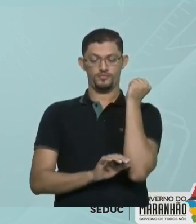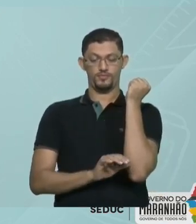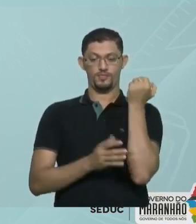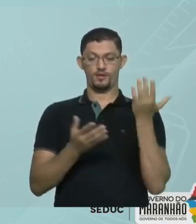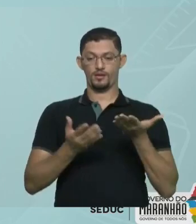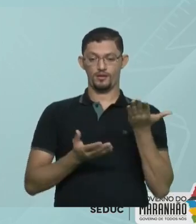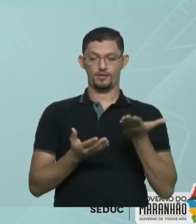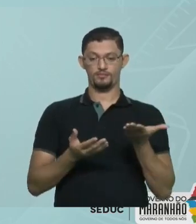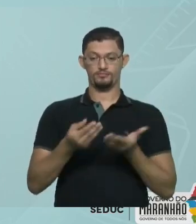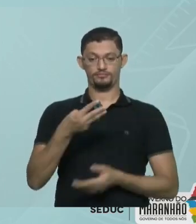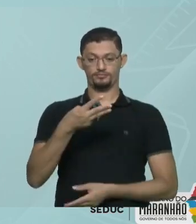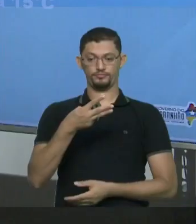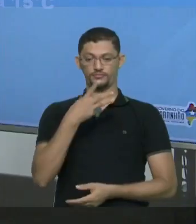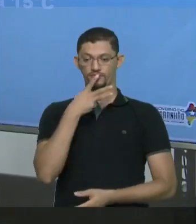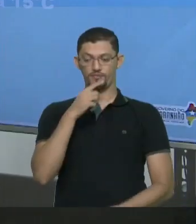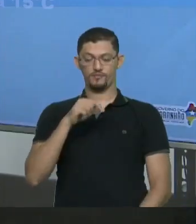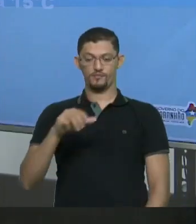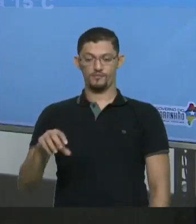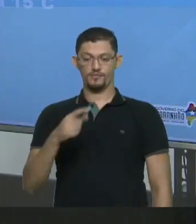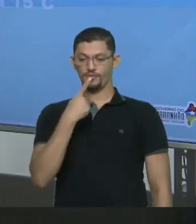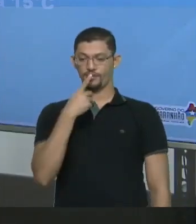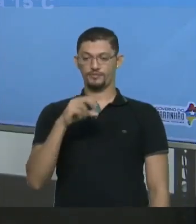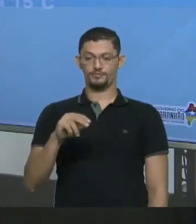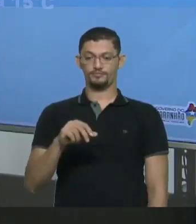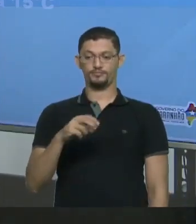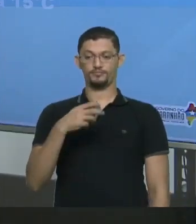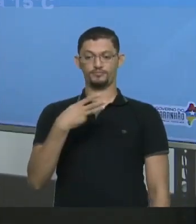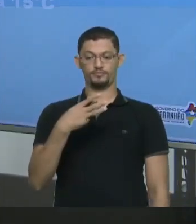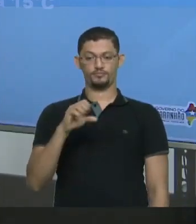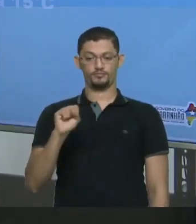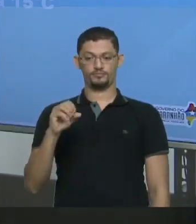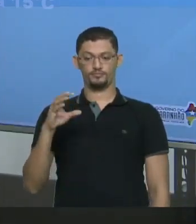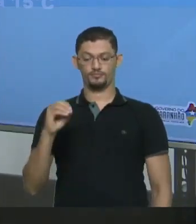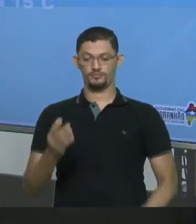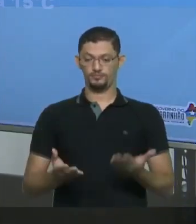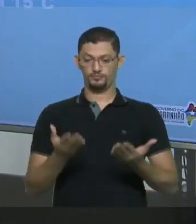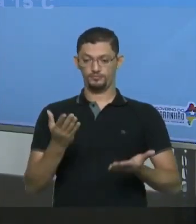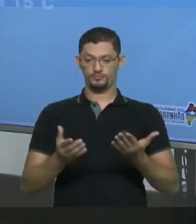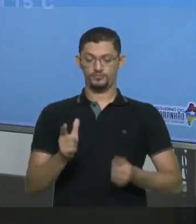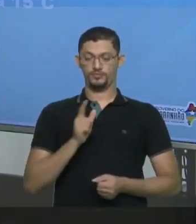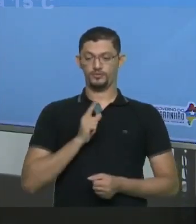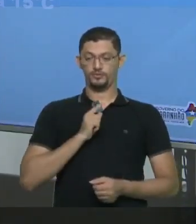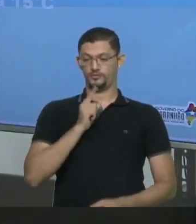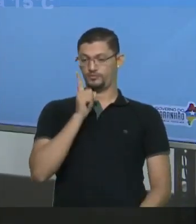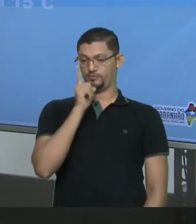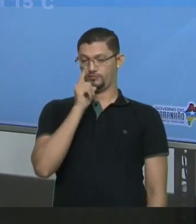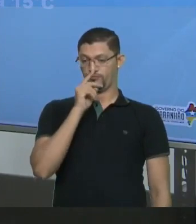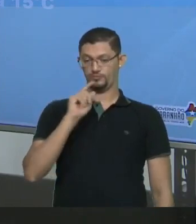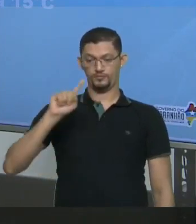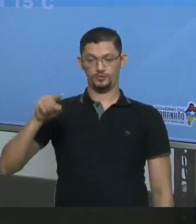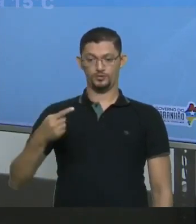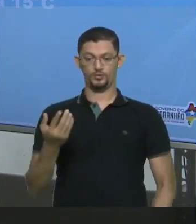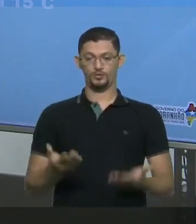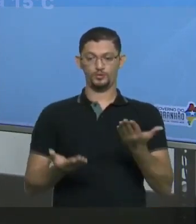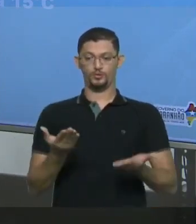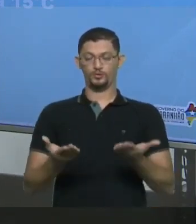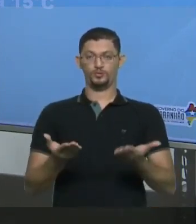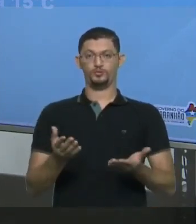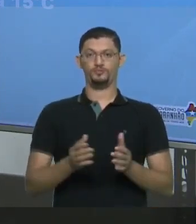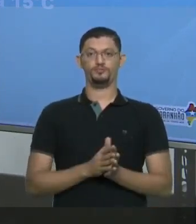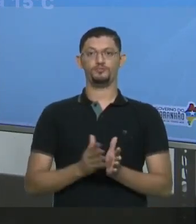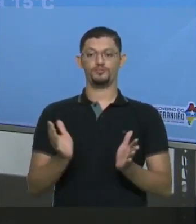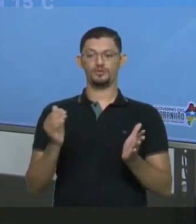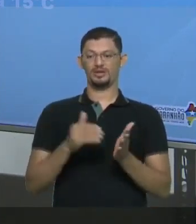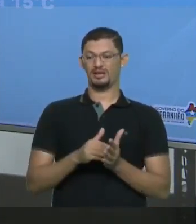A 15 graus Celsius Que me mostra o que professor? Que se eu tiver Mil gramas de água A 15 graus Celsius Eu consigo dissolver No